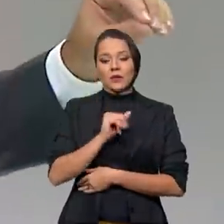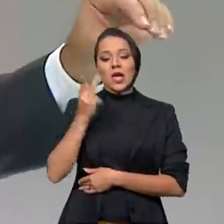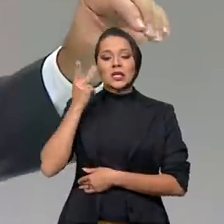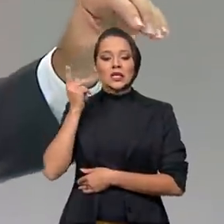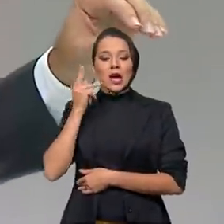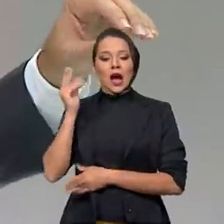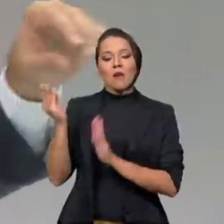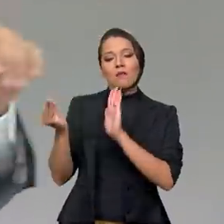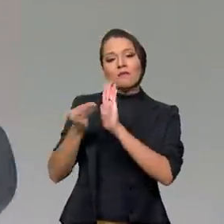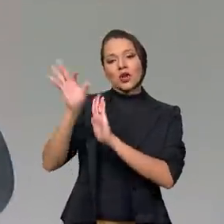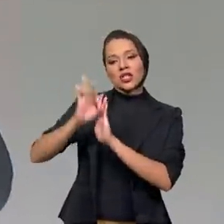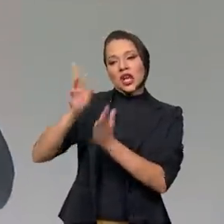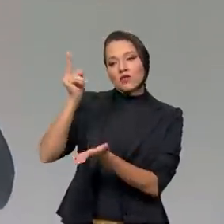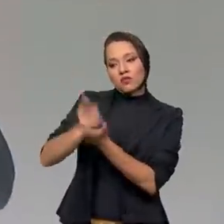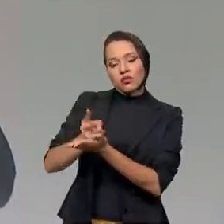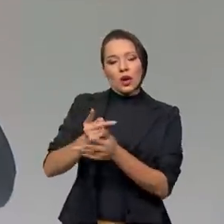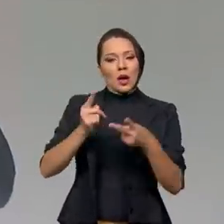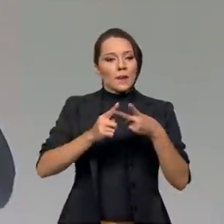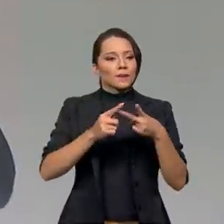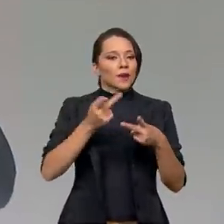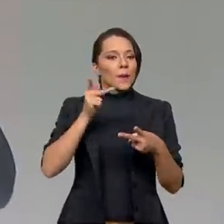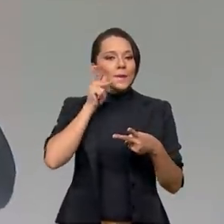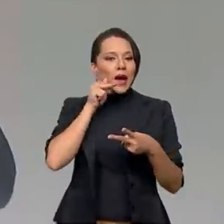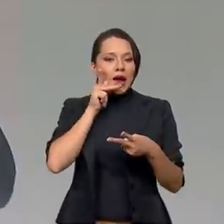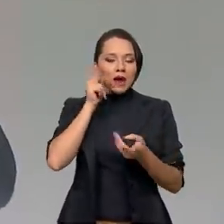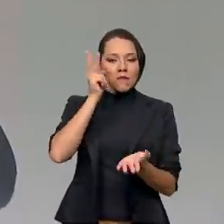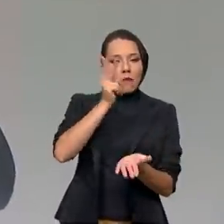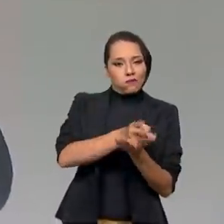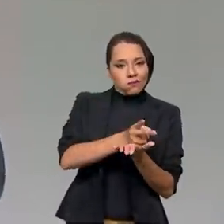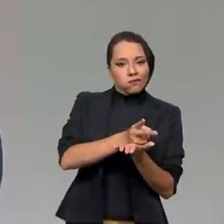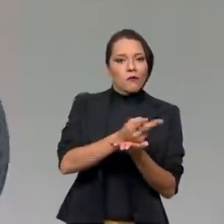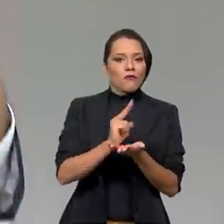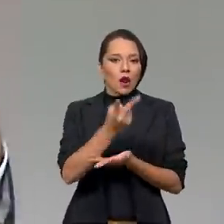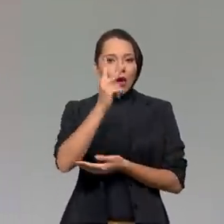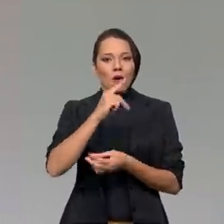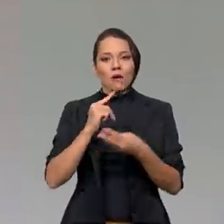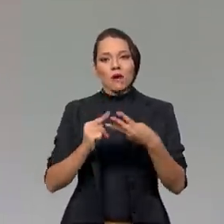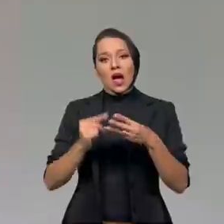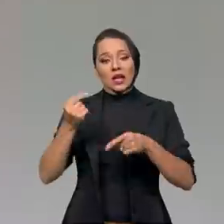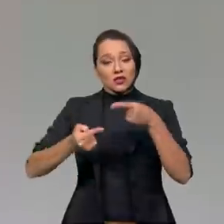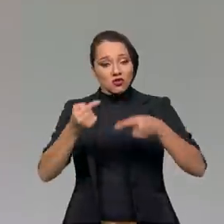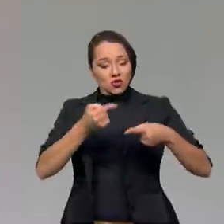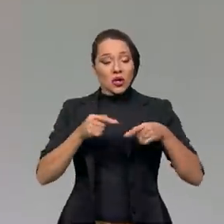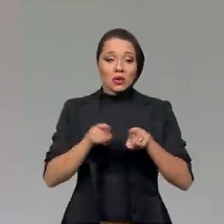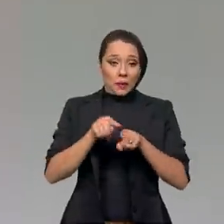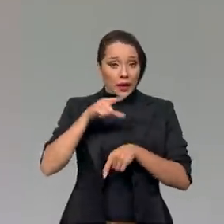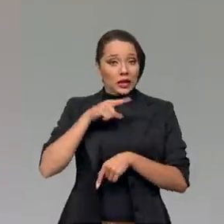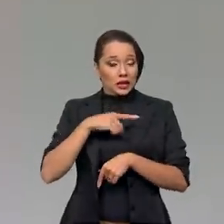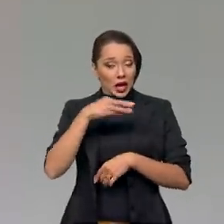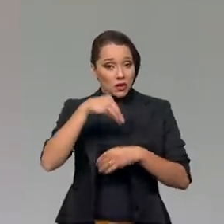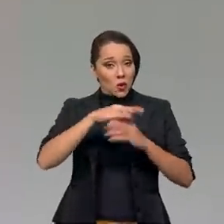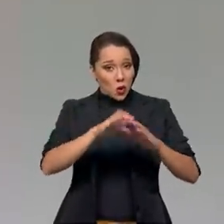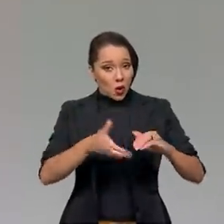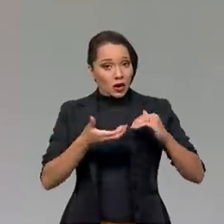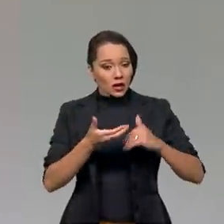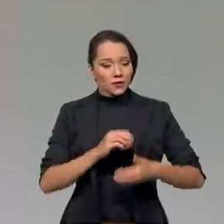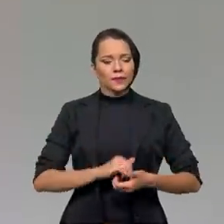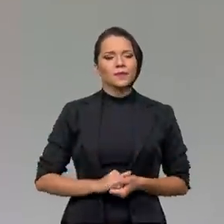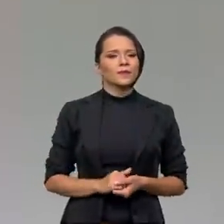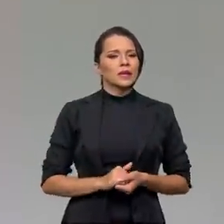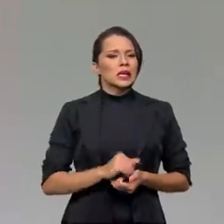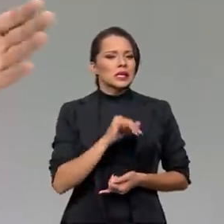o Ceará estabelece uma alíquota fixa, o Paraíba estabelece uma outra alíquota fixa. Essa discussão também existe ali no Congresso Nacional.